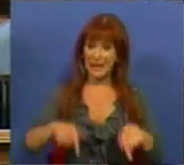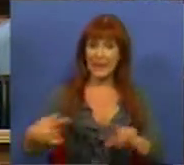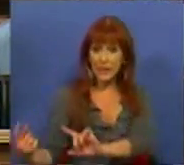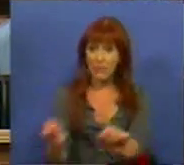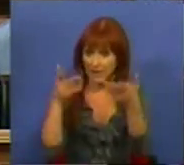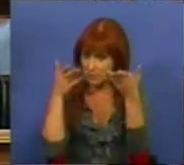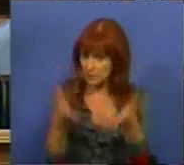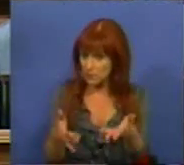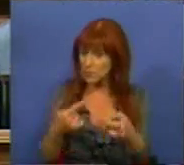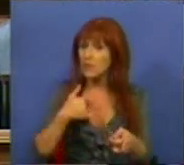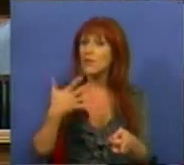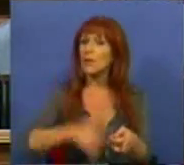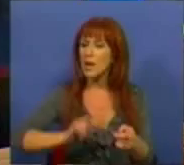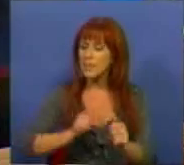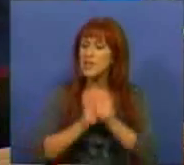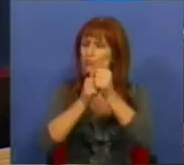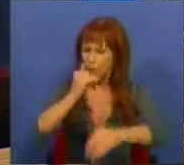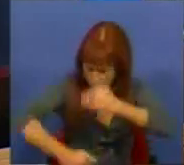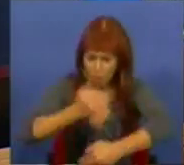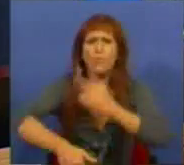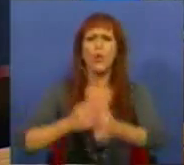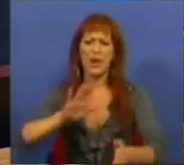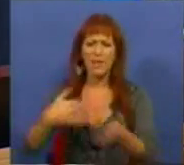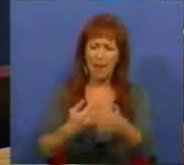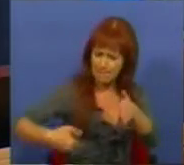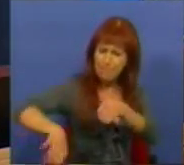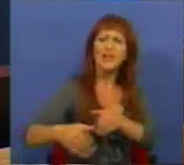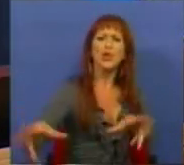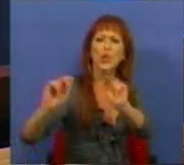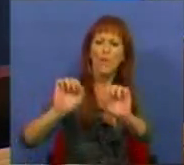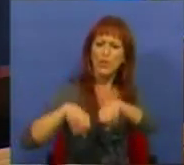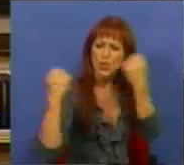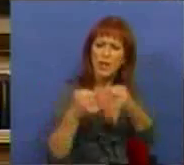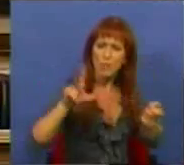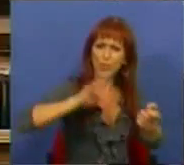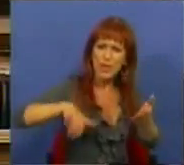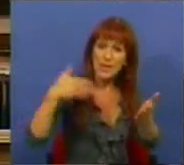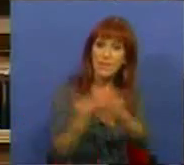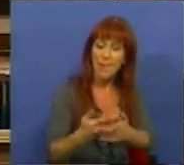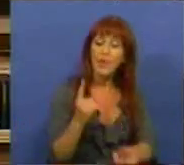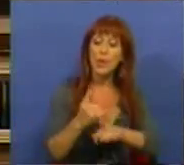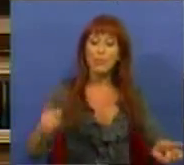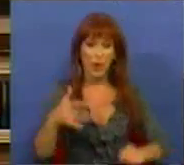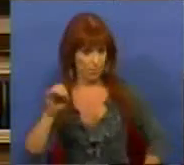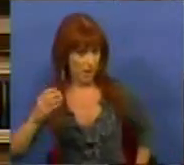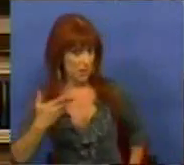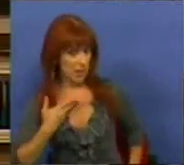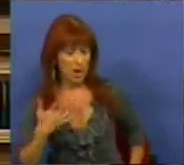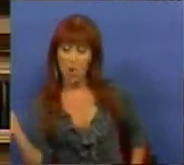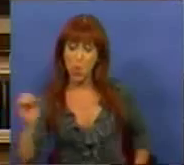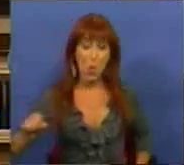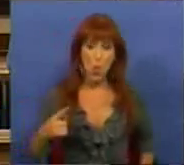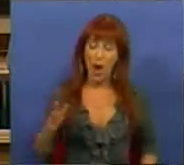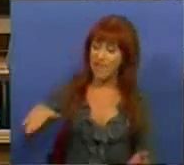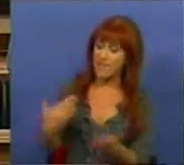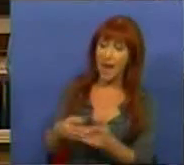debate queremos seguir em frente. Queremos dar um passo novo na sociedade portuguesa. O facto do PSD não ter